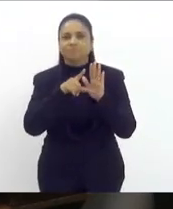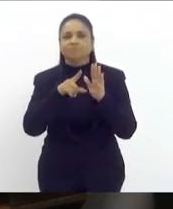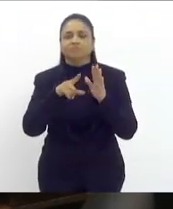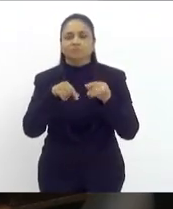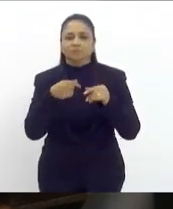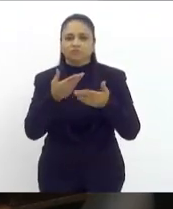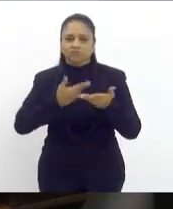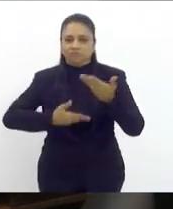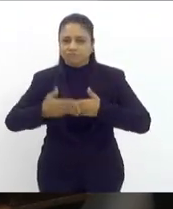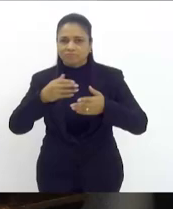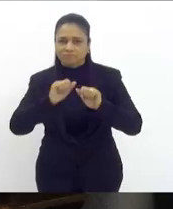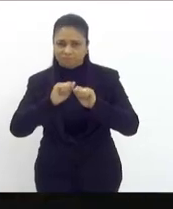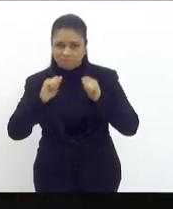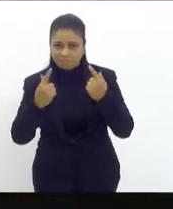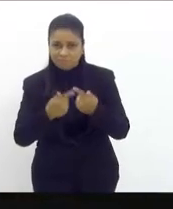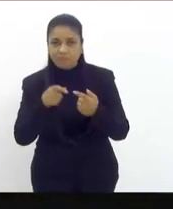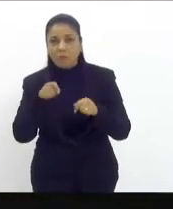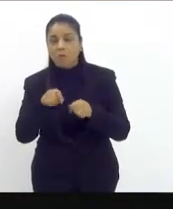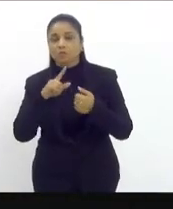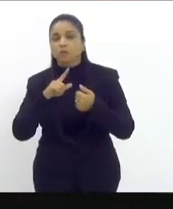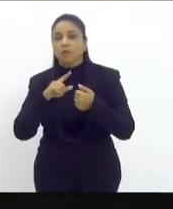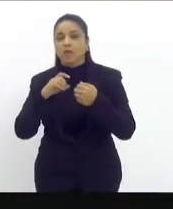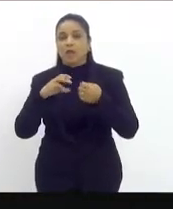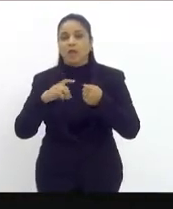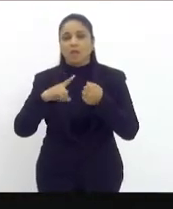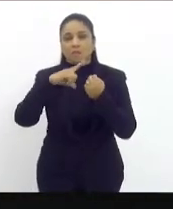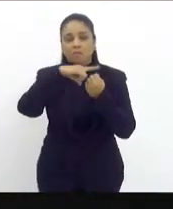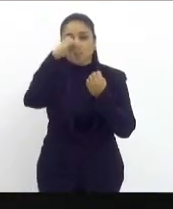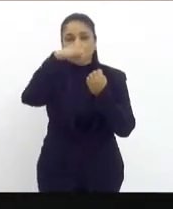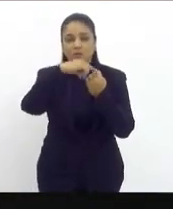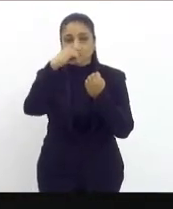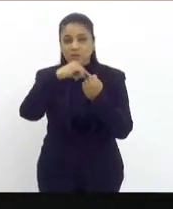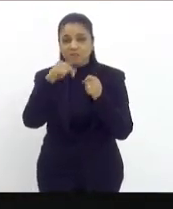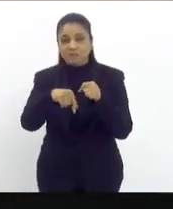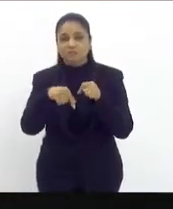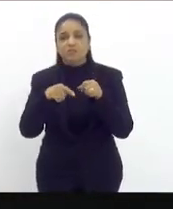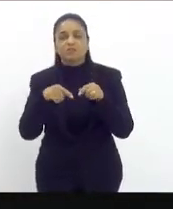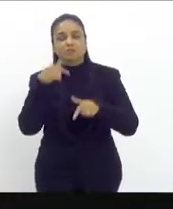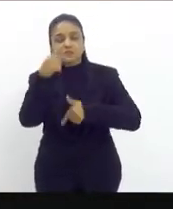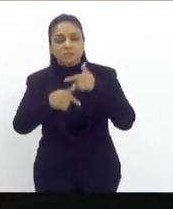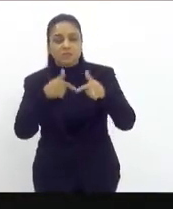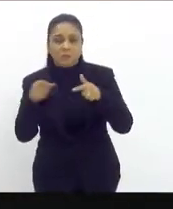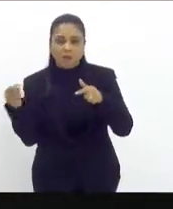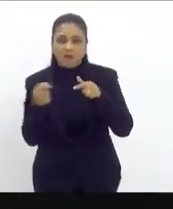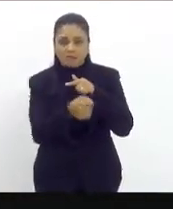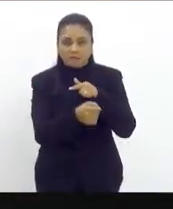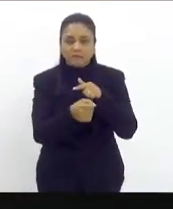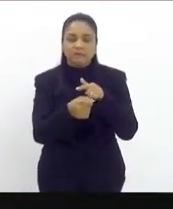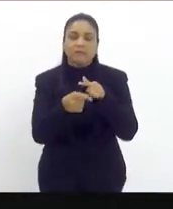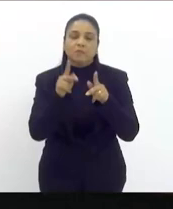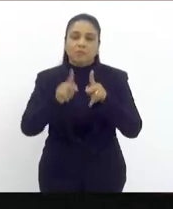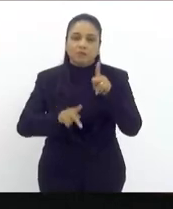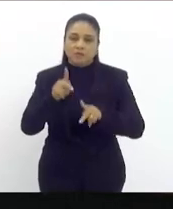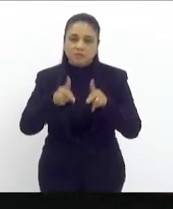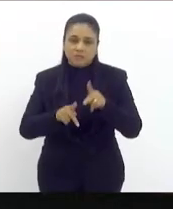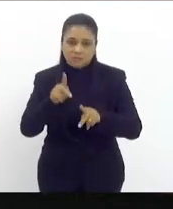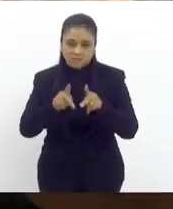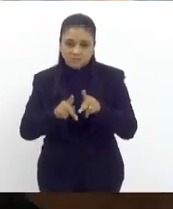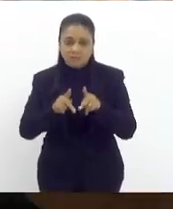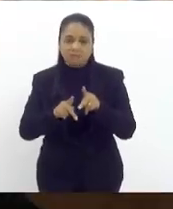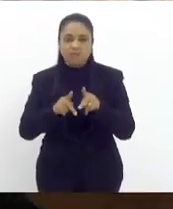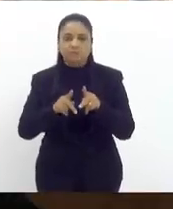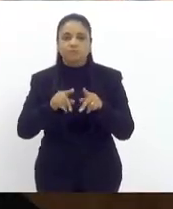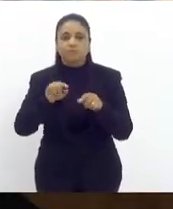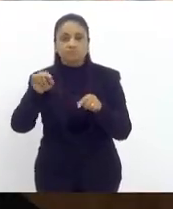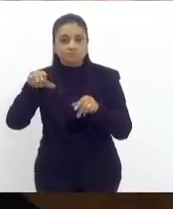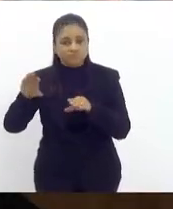justamente sobre o empreendedorismo e do trabalho para essa população refugiada e imigrante e aí Fred sei que você